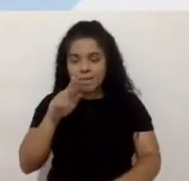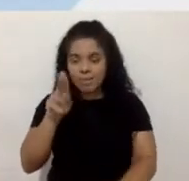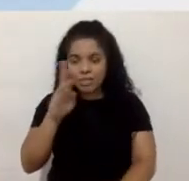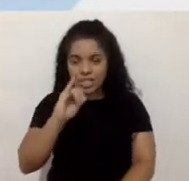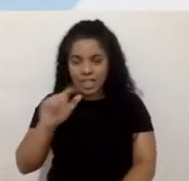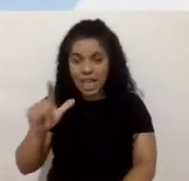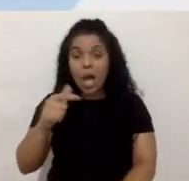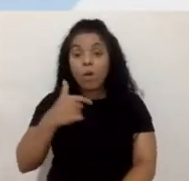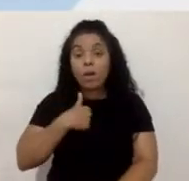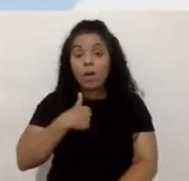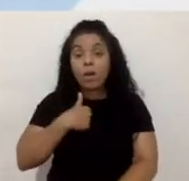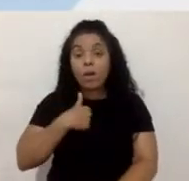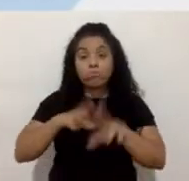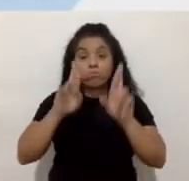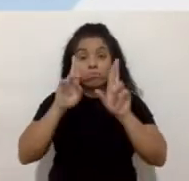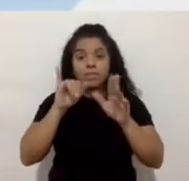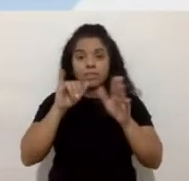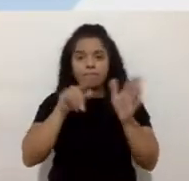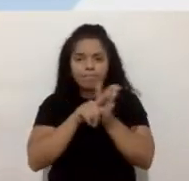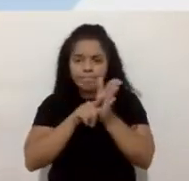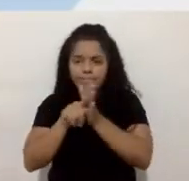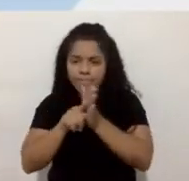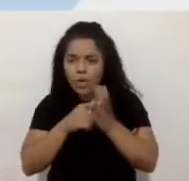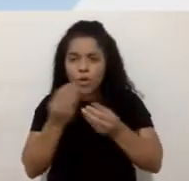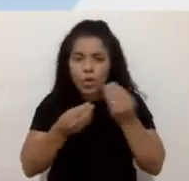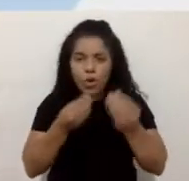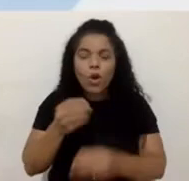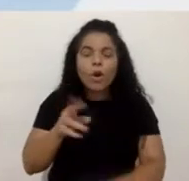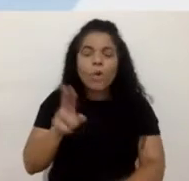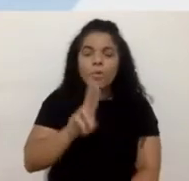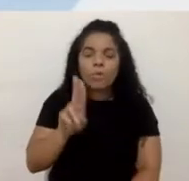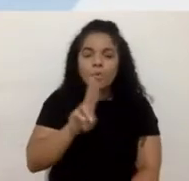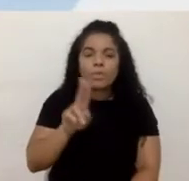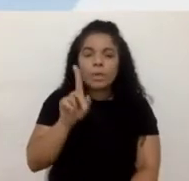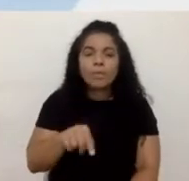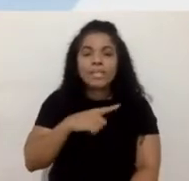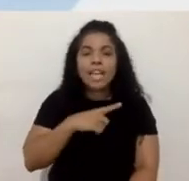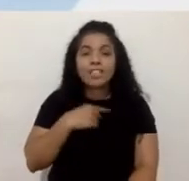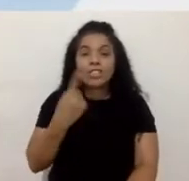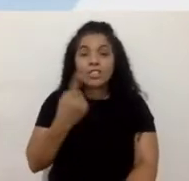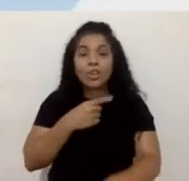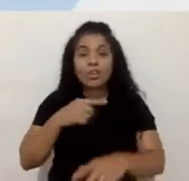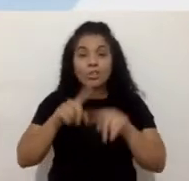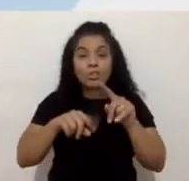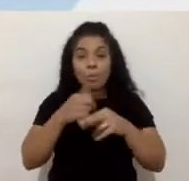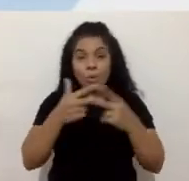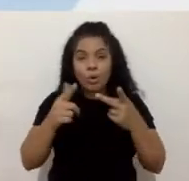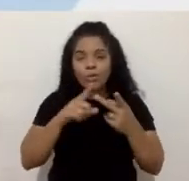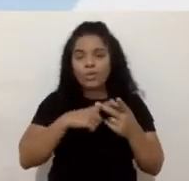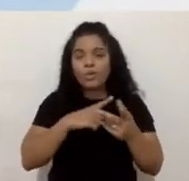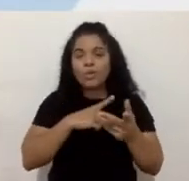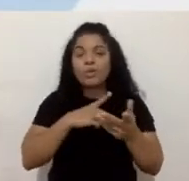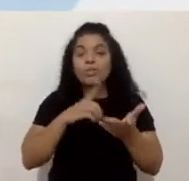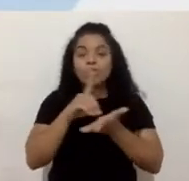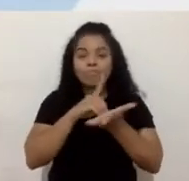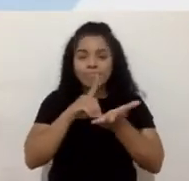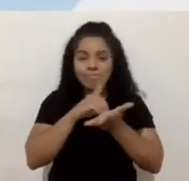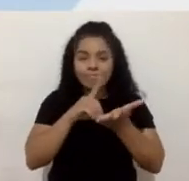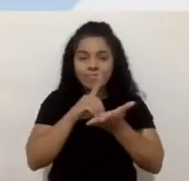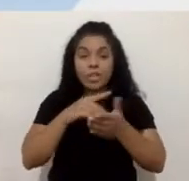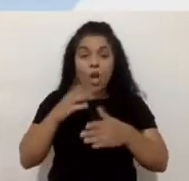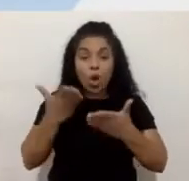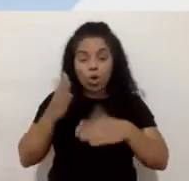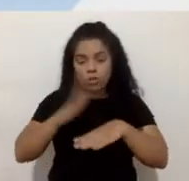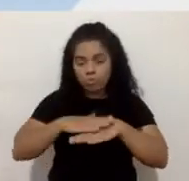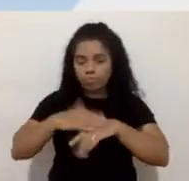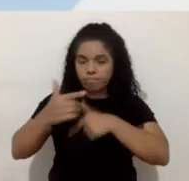parte de investigação da usabilidade dos nossos produtos digitais. Hoje a minha operação possibilita que os times criem